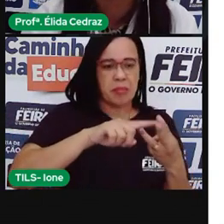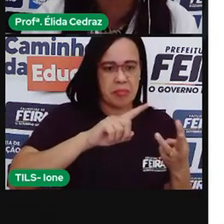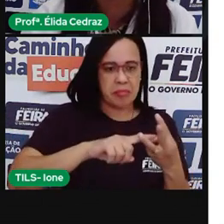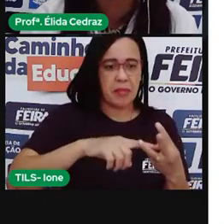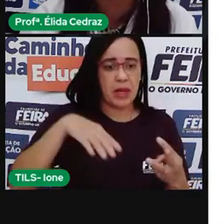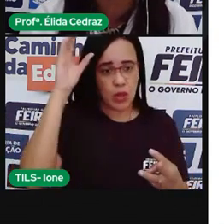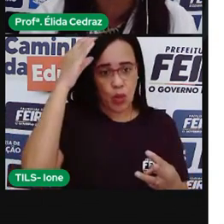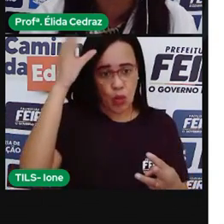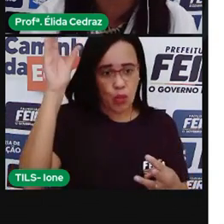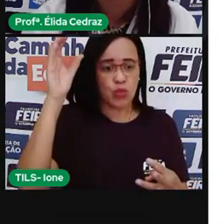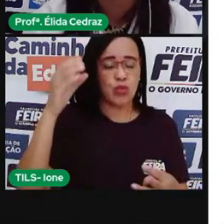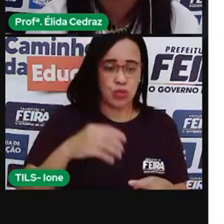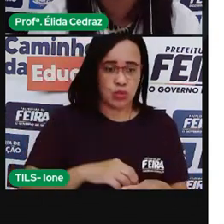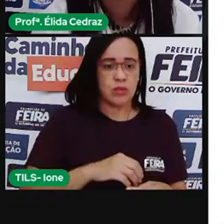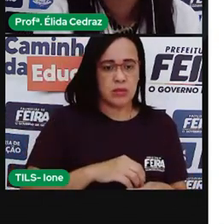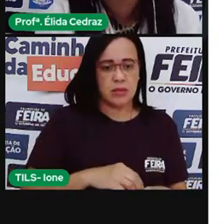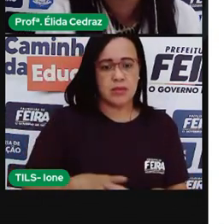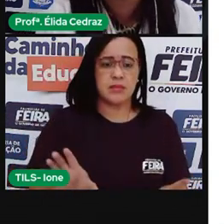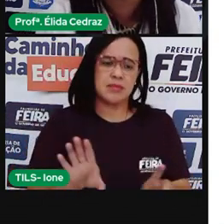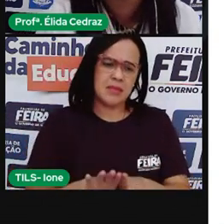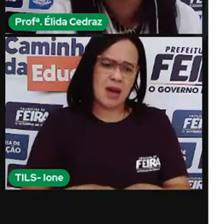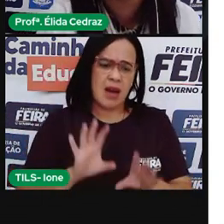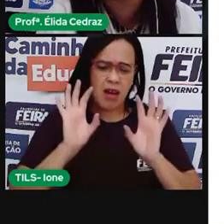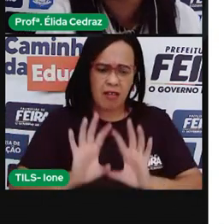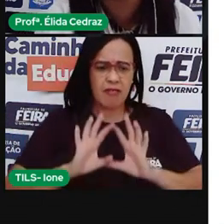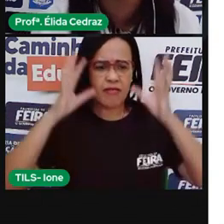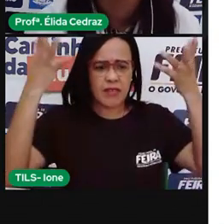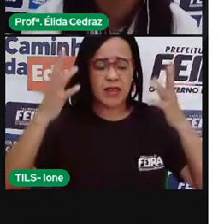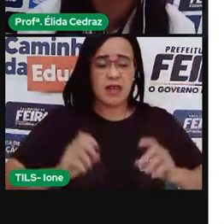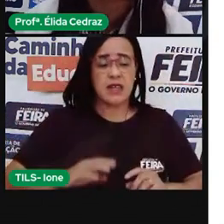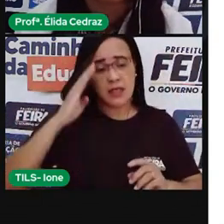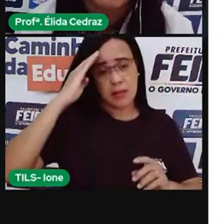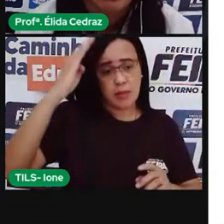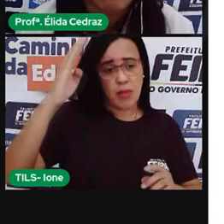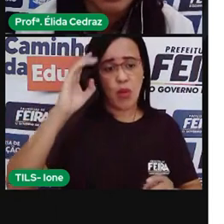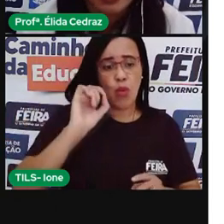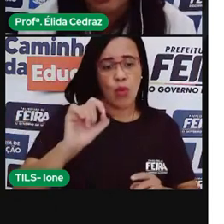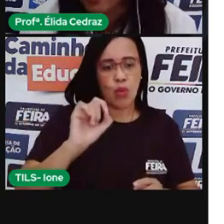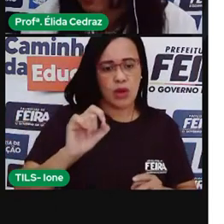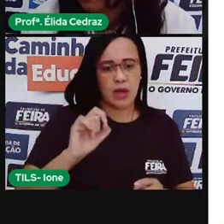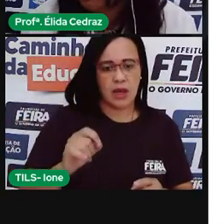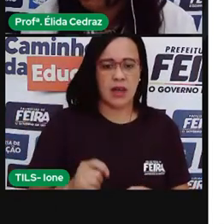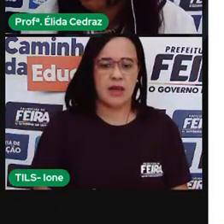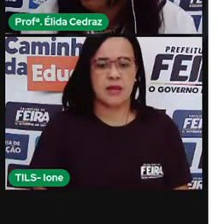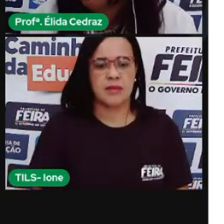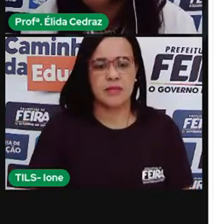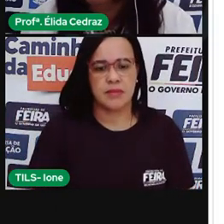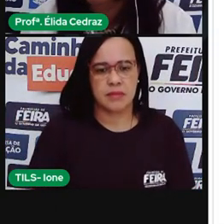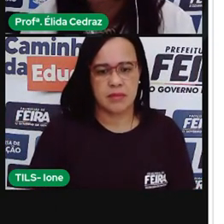E as festas principais, a procissão do fogaréu e as cavalhadas.